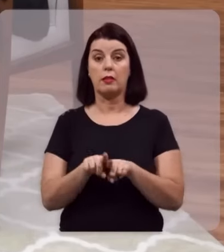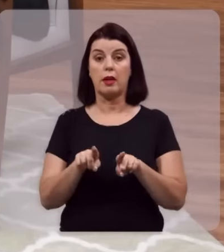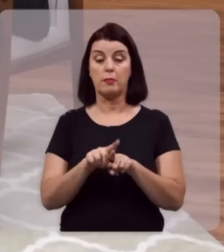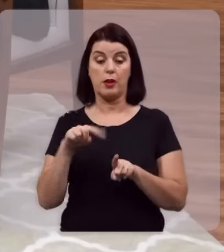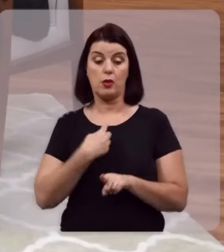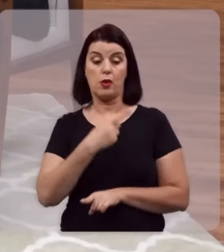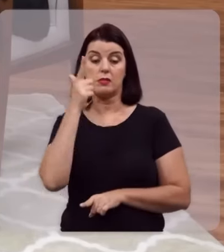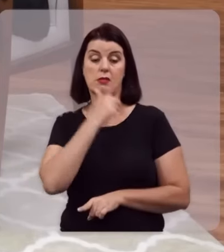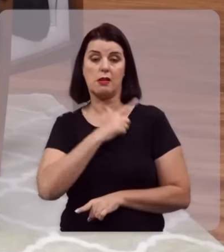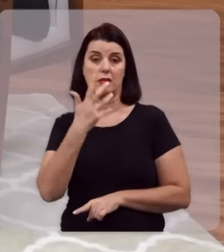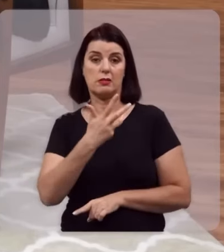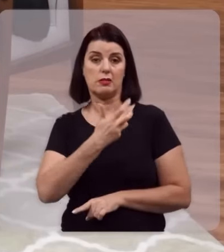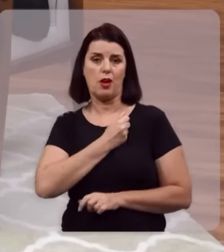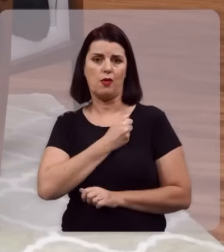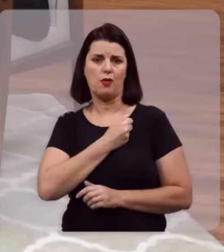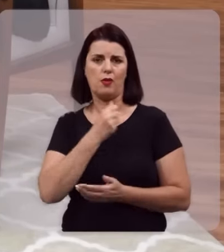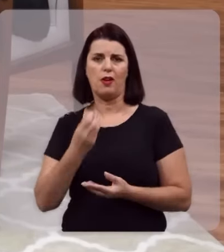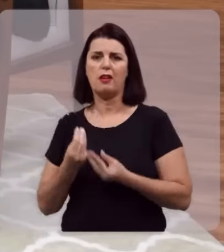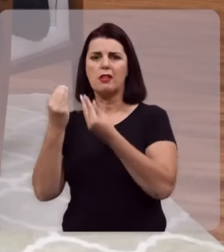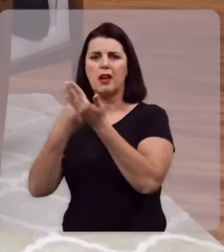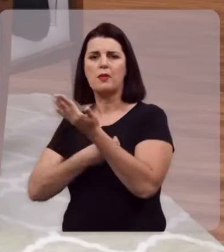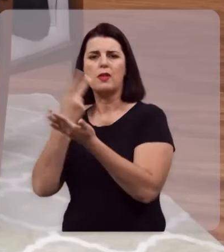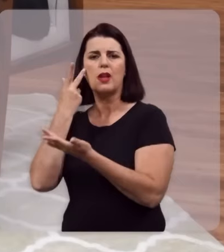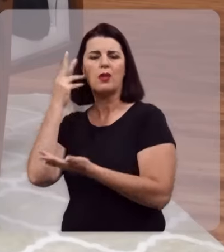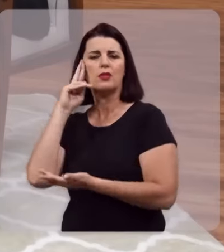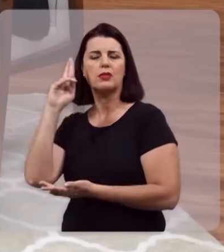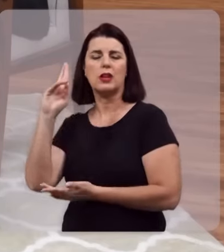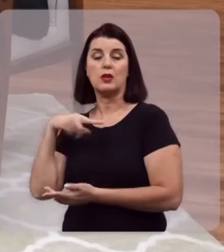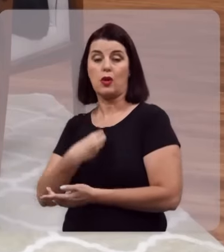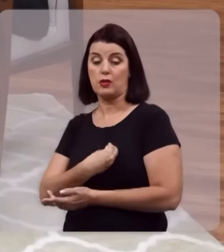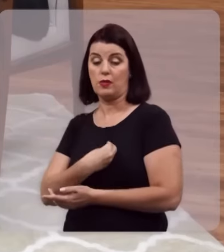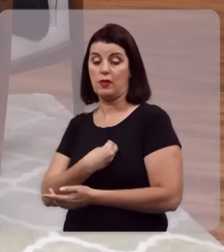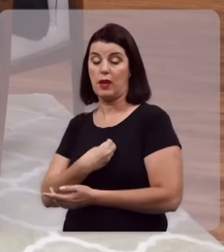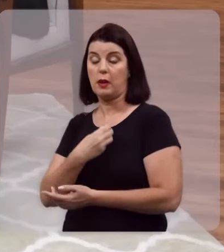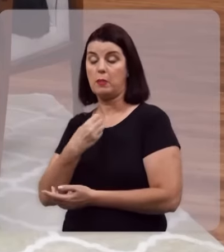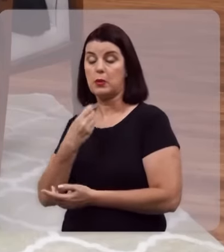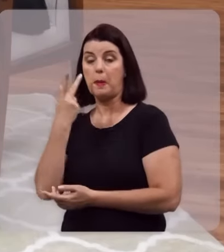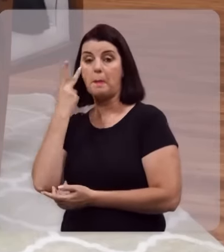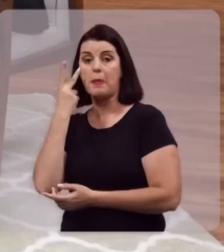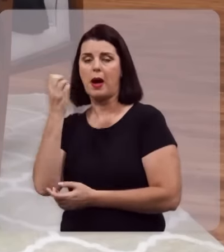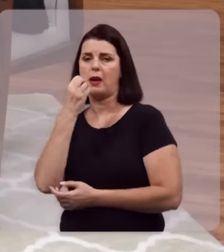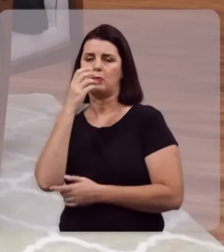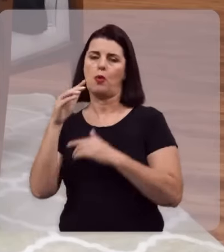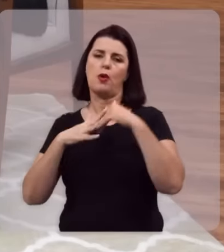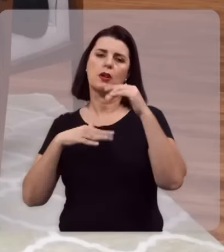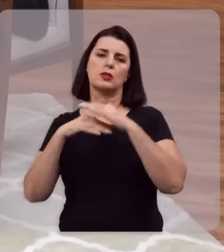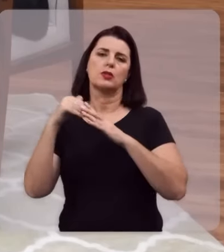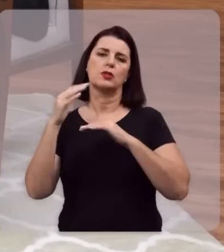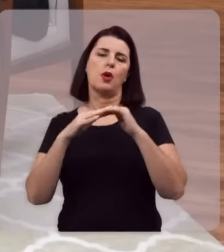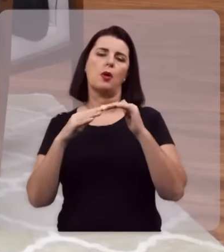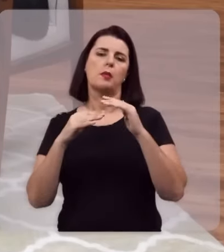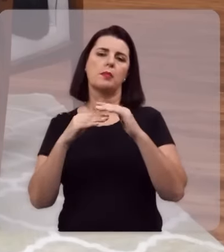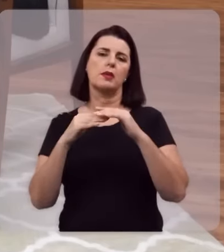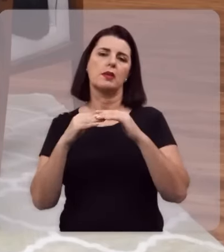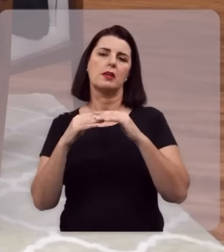que quando estamos salvos em Cristo, quando nos rendemos ao Senhor, nós vivemos para as boas obras, as quais Deus de antemão